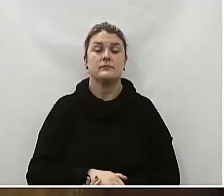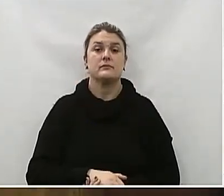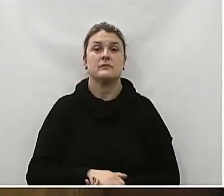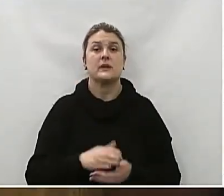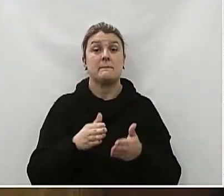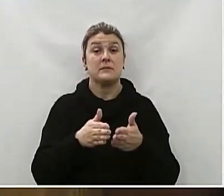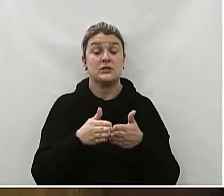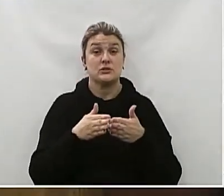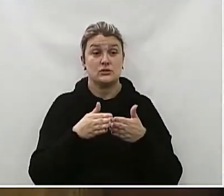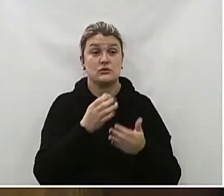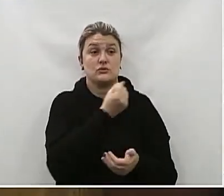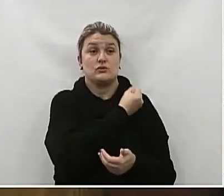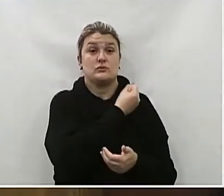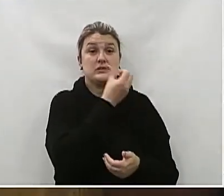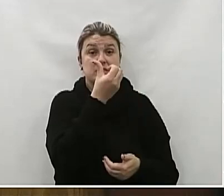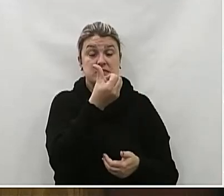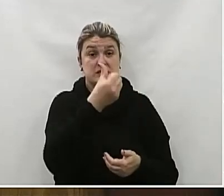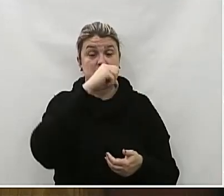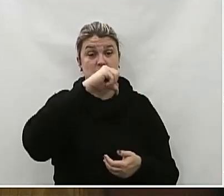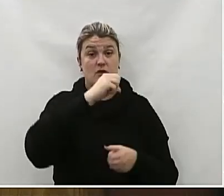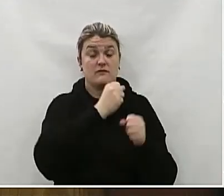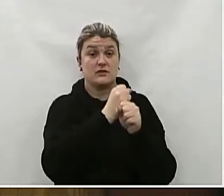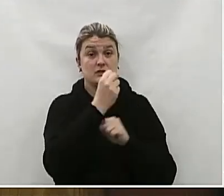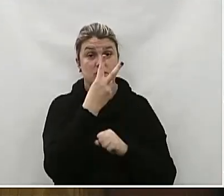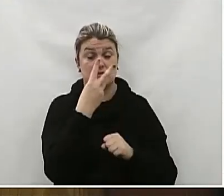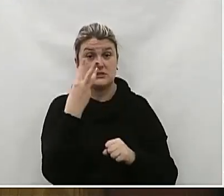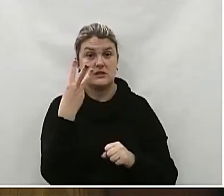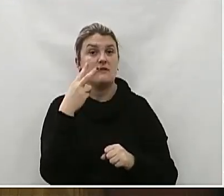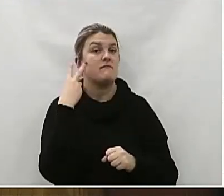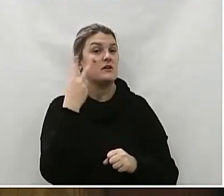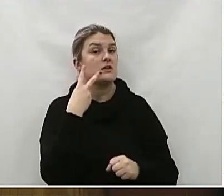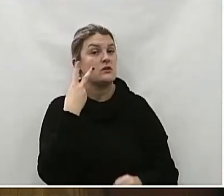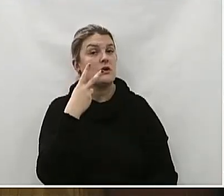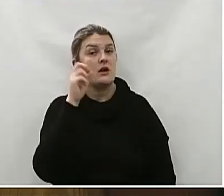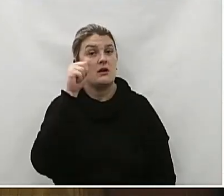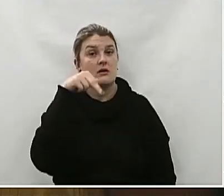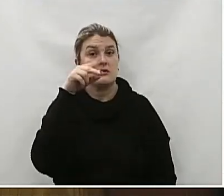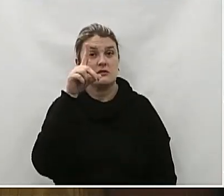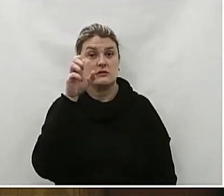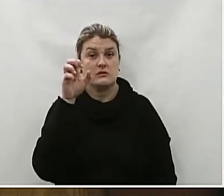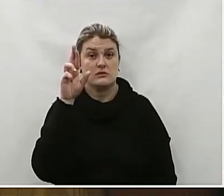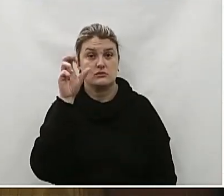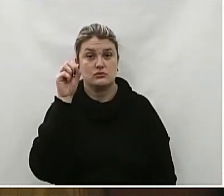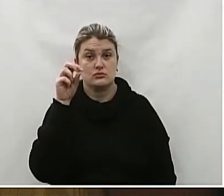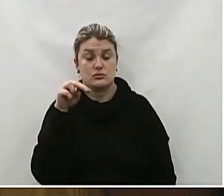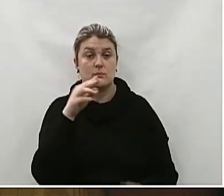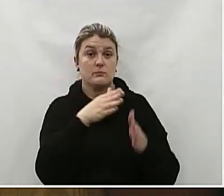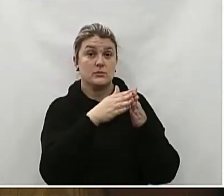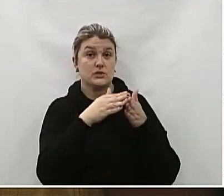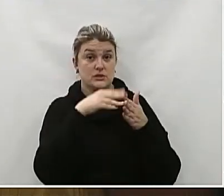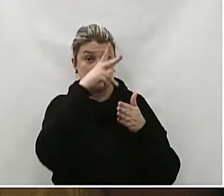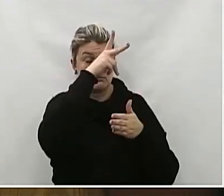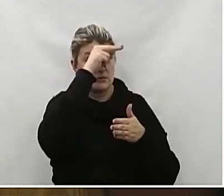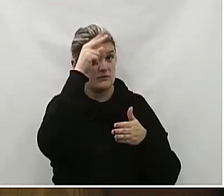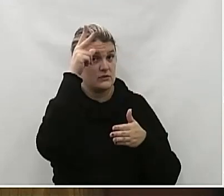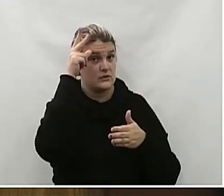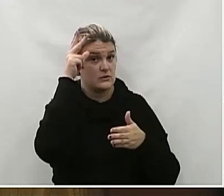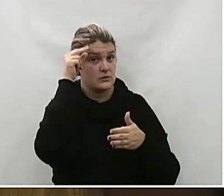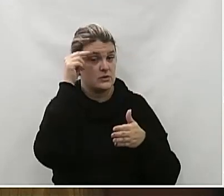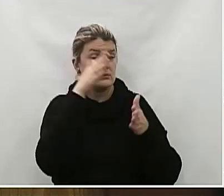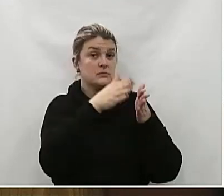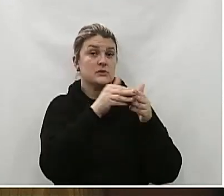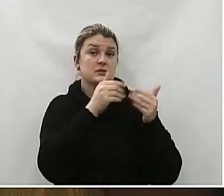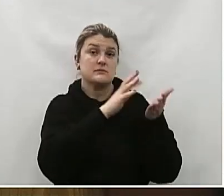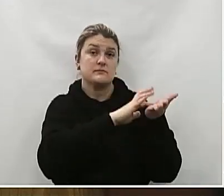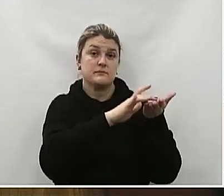Requerimentos Número 69 de 2023 Do vereador Anderson Cripa Luiz Cardoso Ao poder executivo Municipal Por